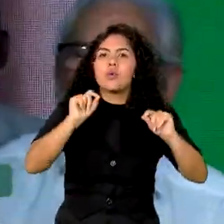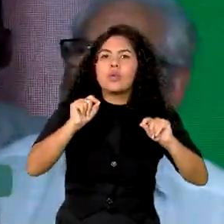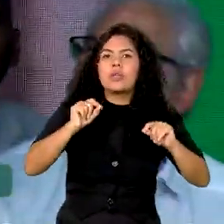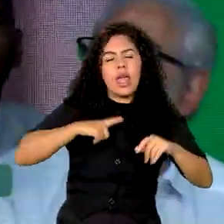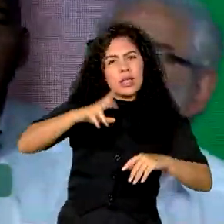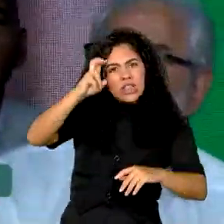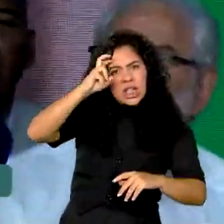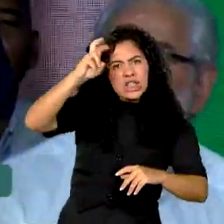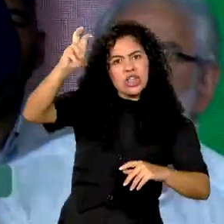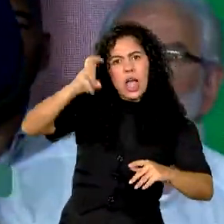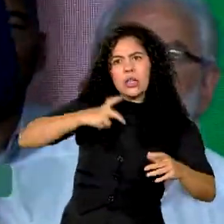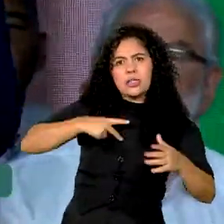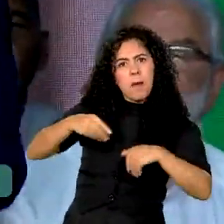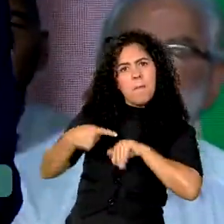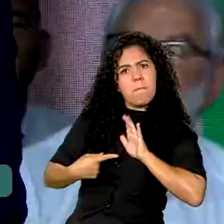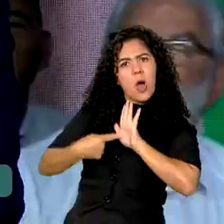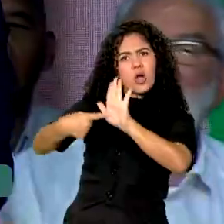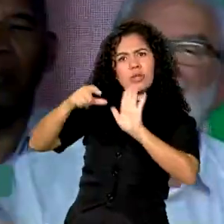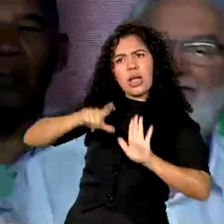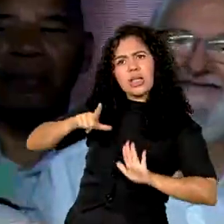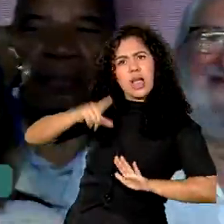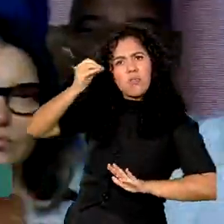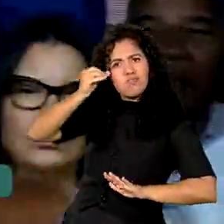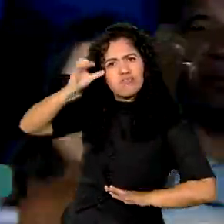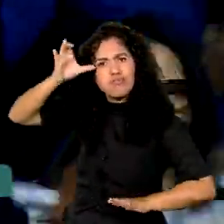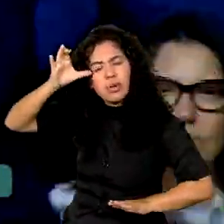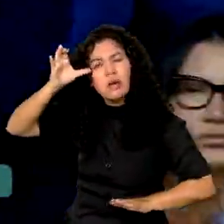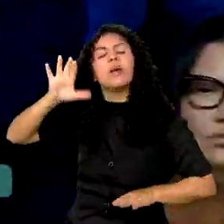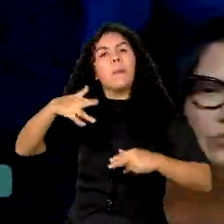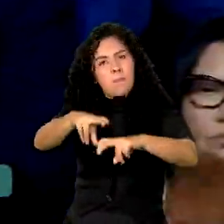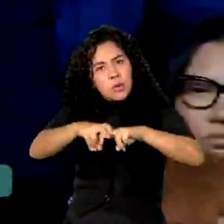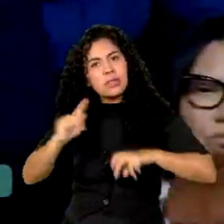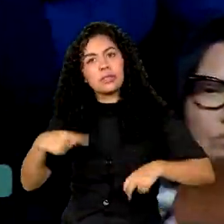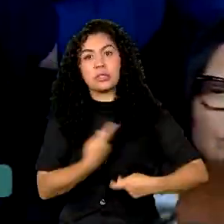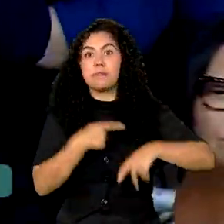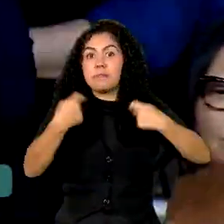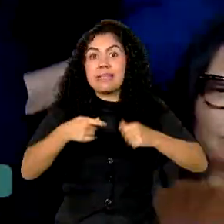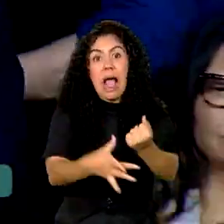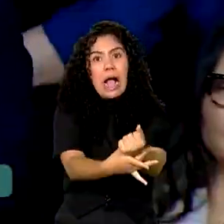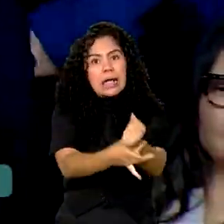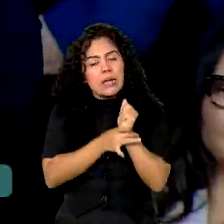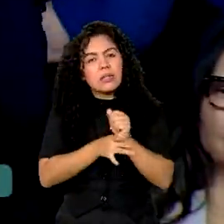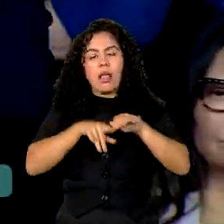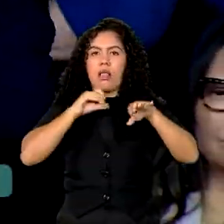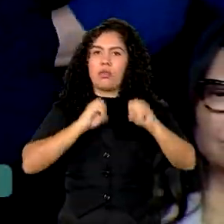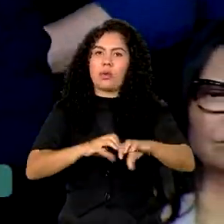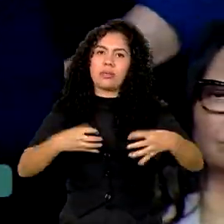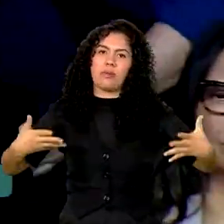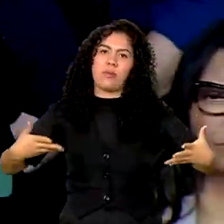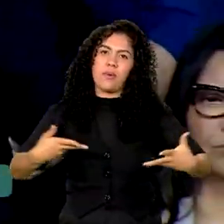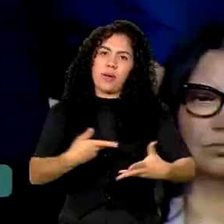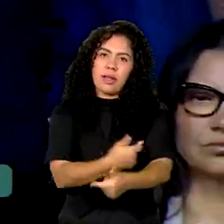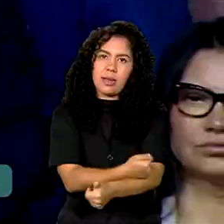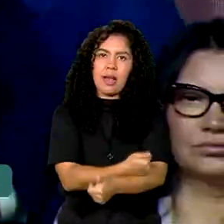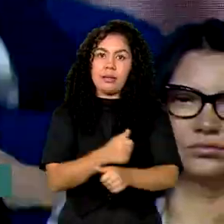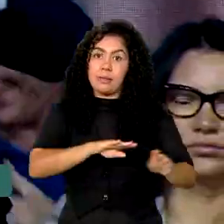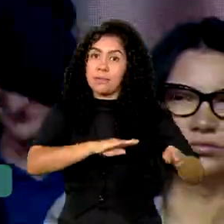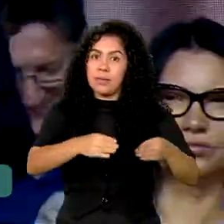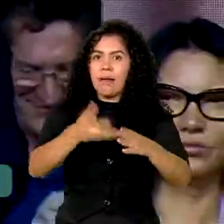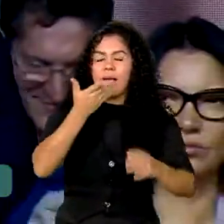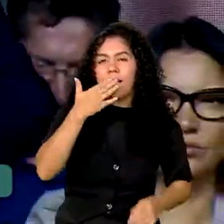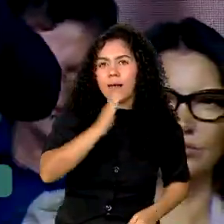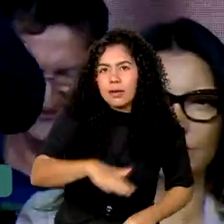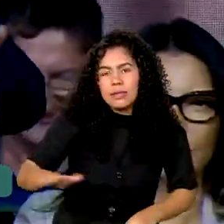inteligência, de conhecimento e por isso nós precisamos garantir educação de qualidade para as crianças